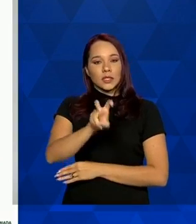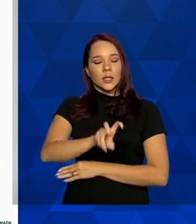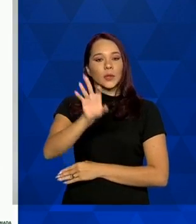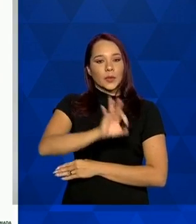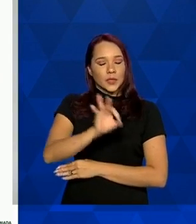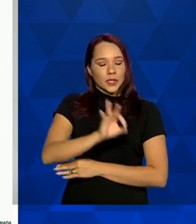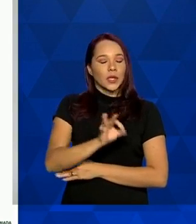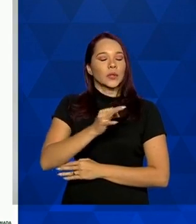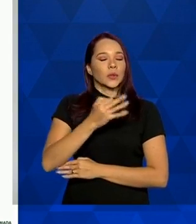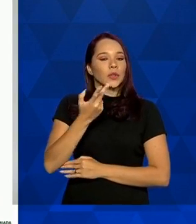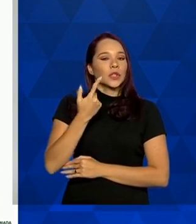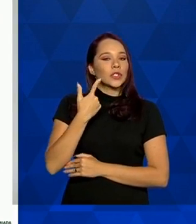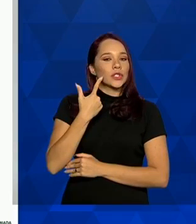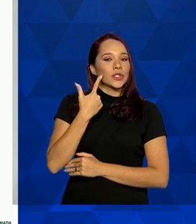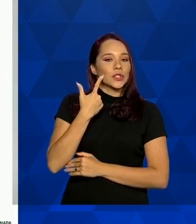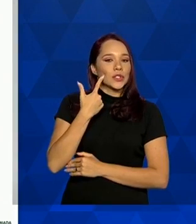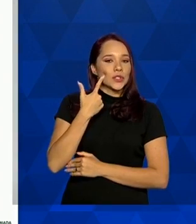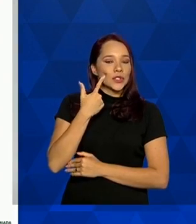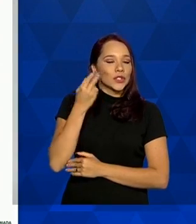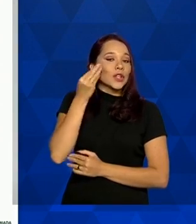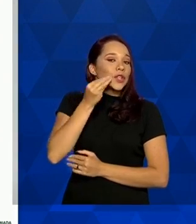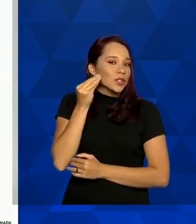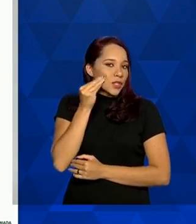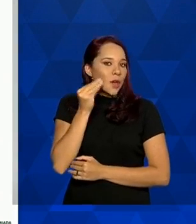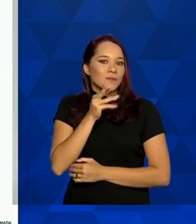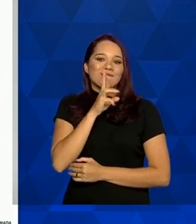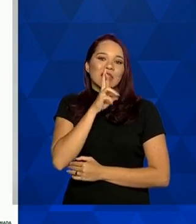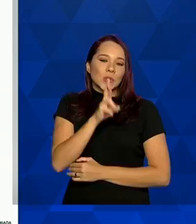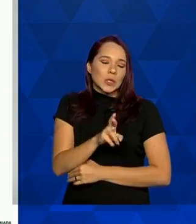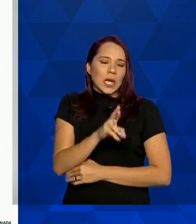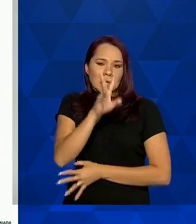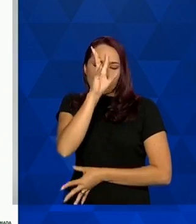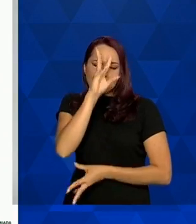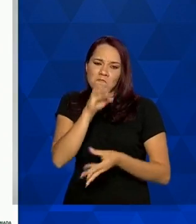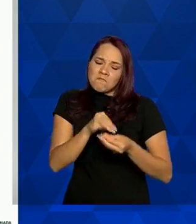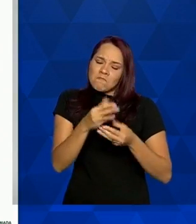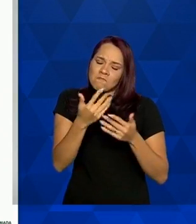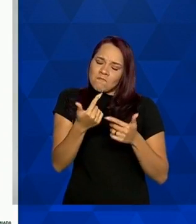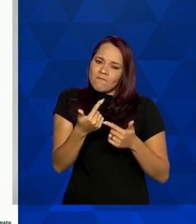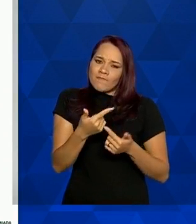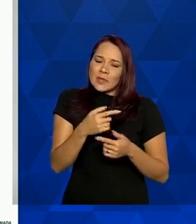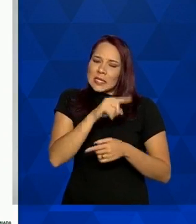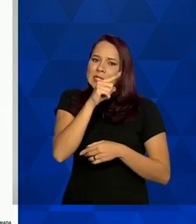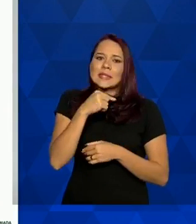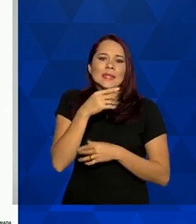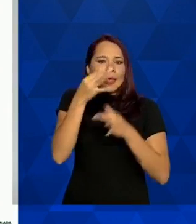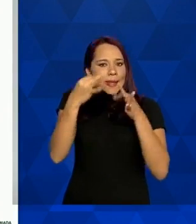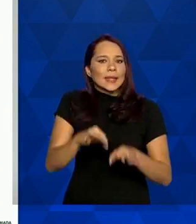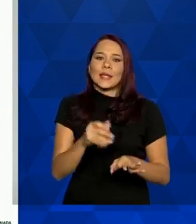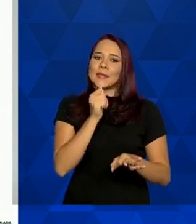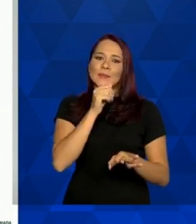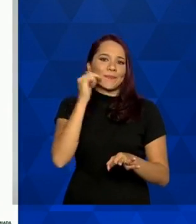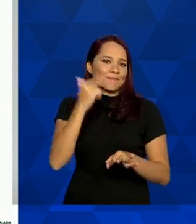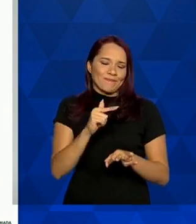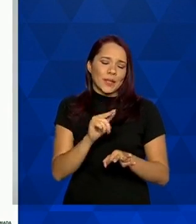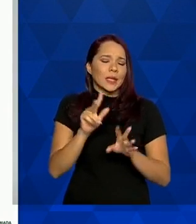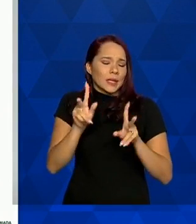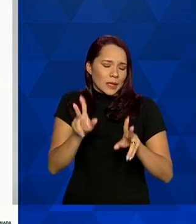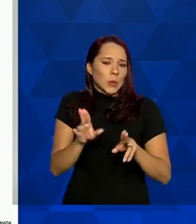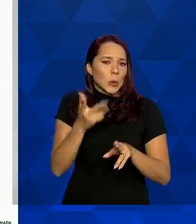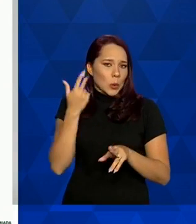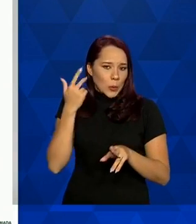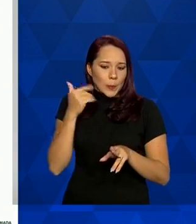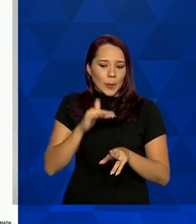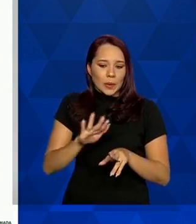de exames com resultados inconclusivos o que é o número esperado também dentro de qualquer esfera laboratorial